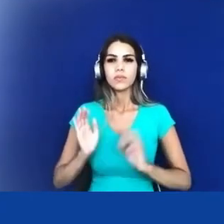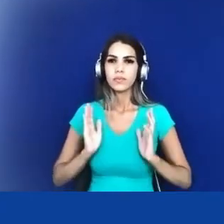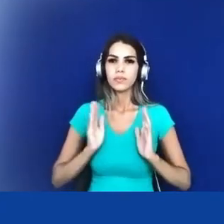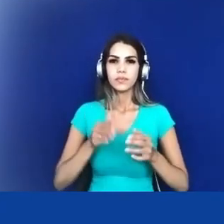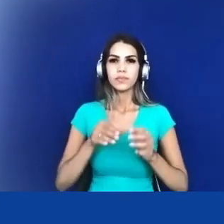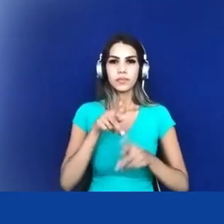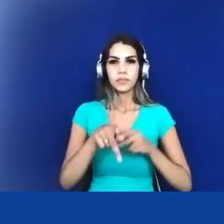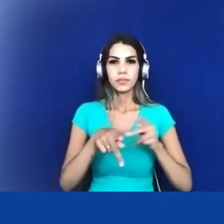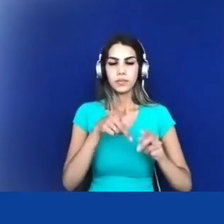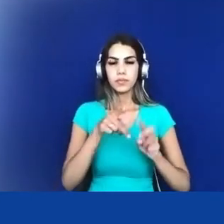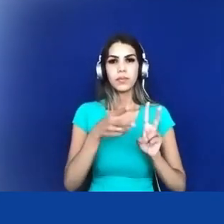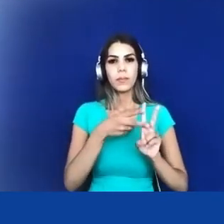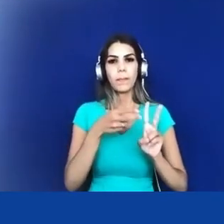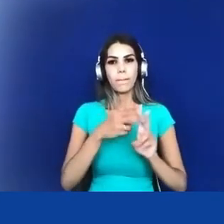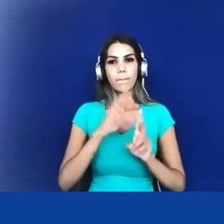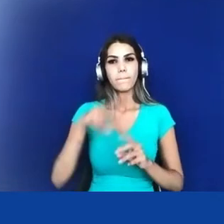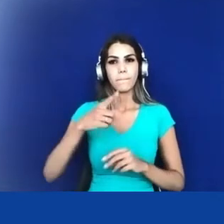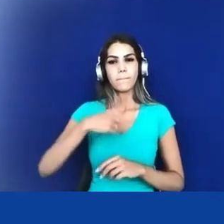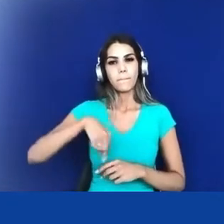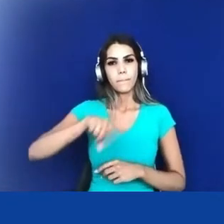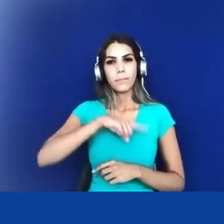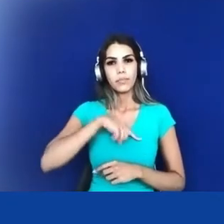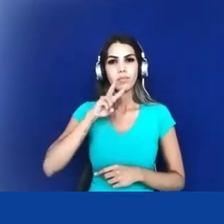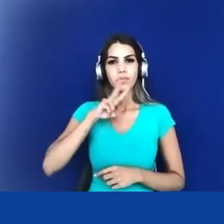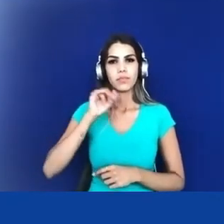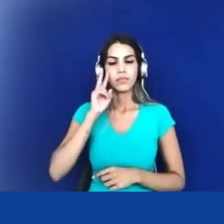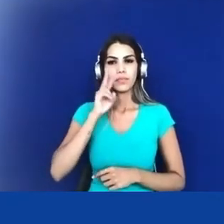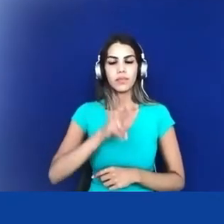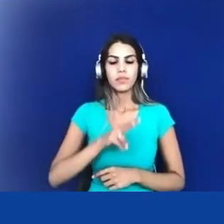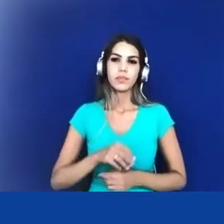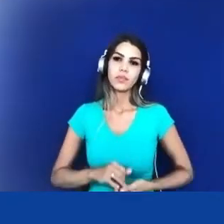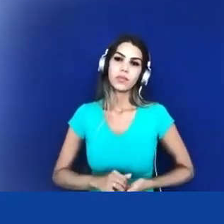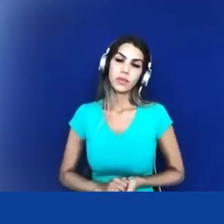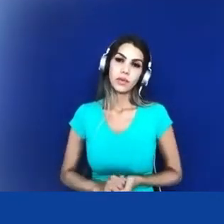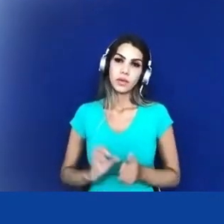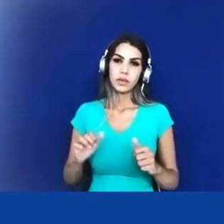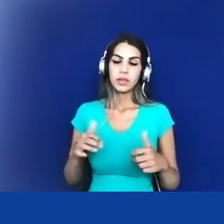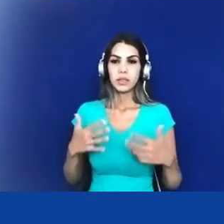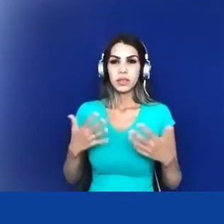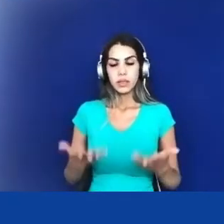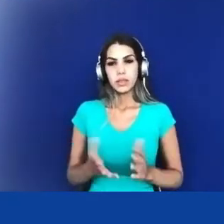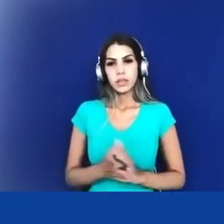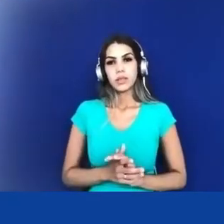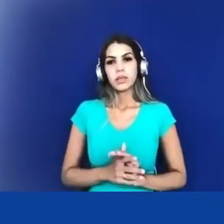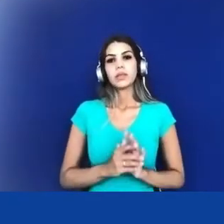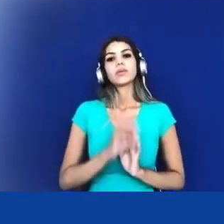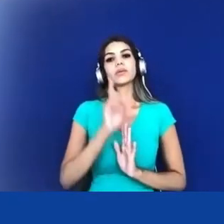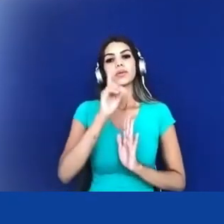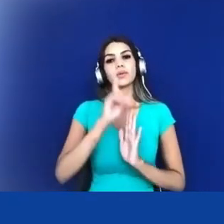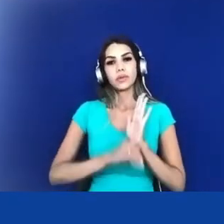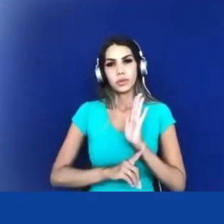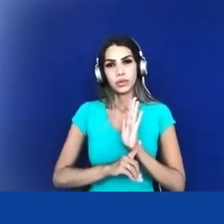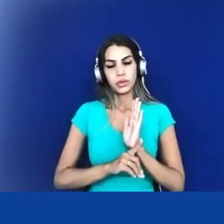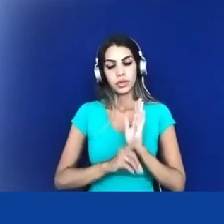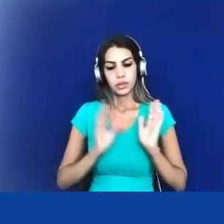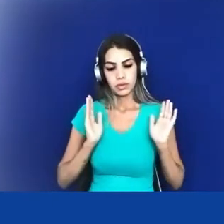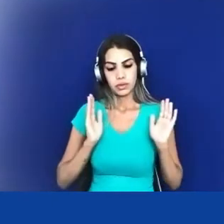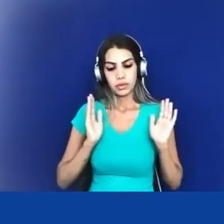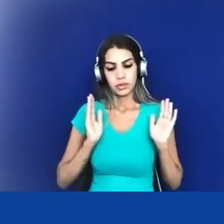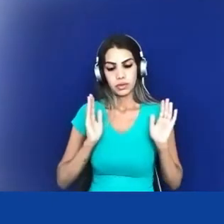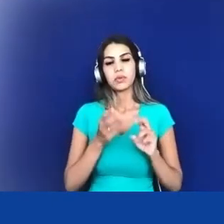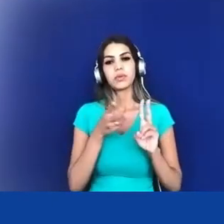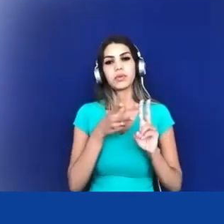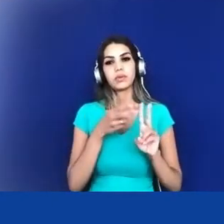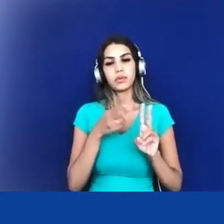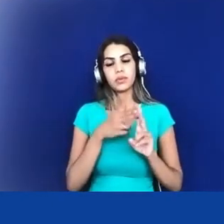gente vai ver alguns deles bom os direitos com relação aos índios principalmente o direito